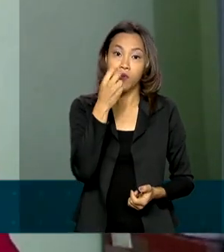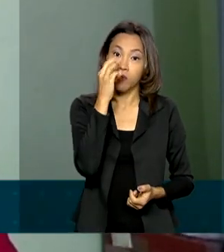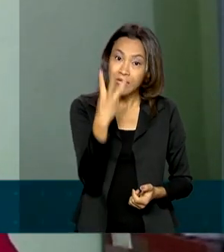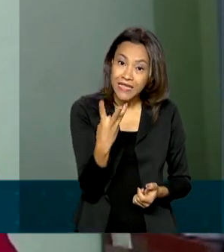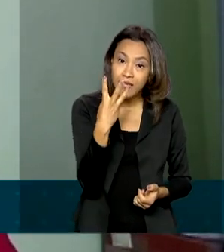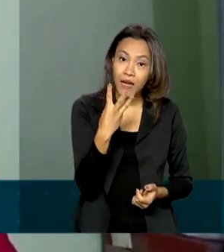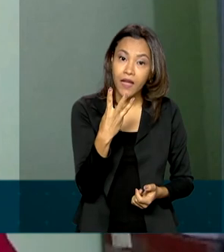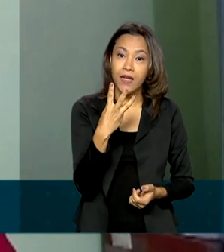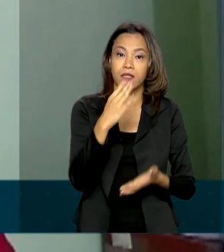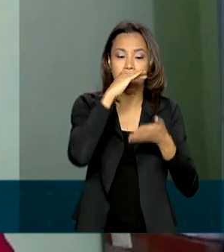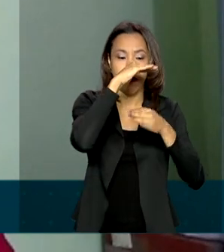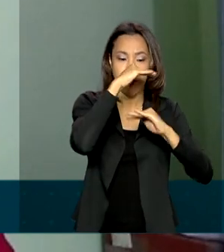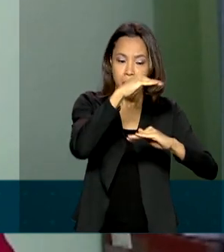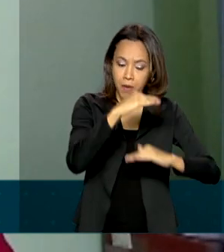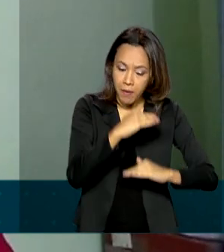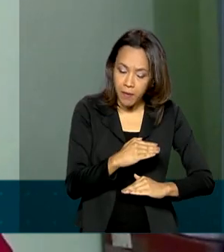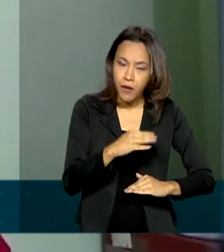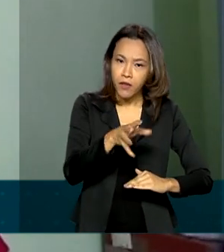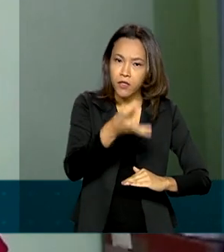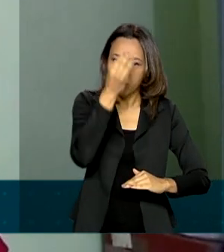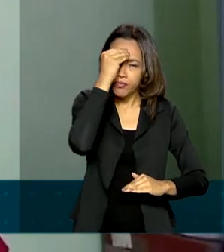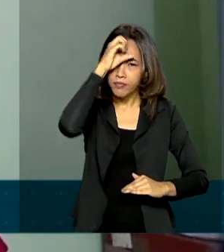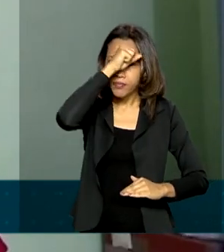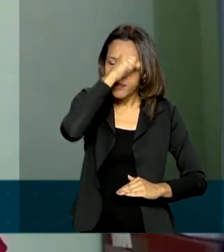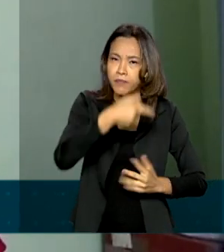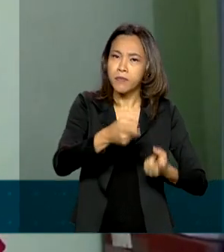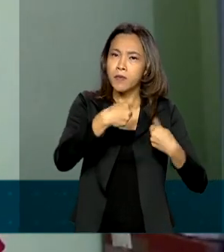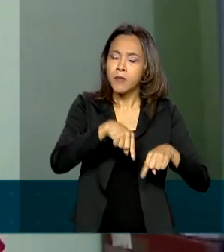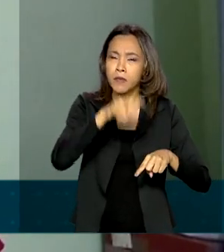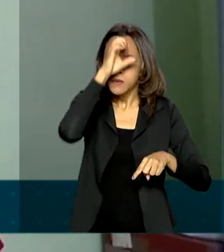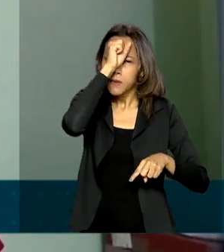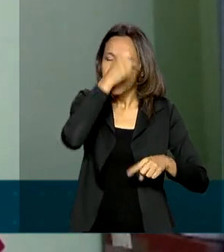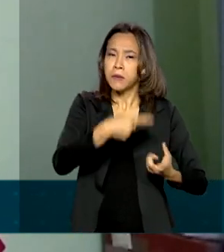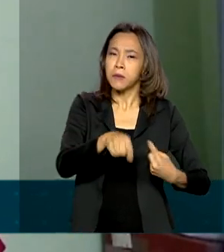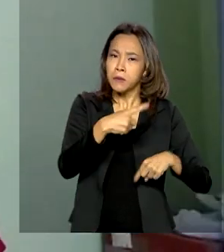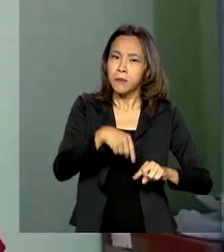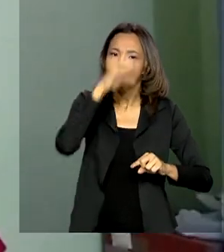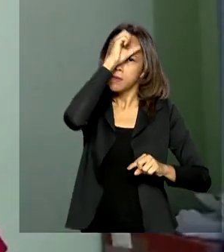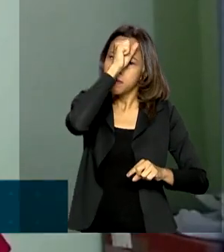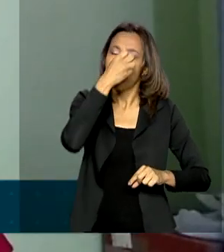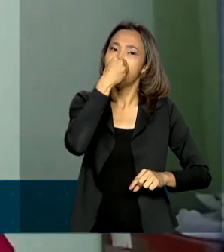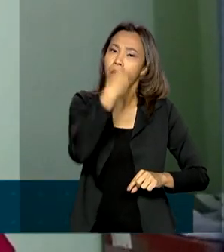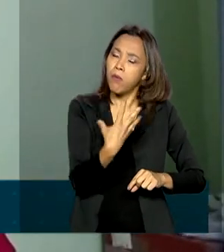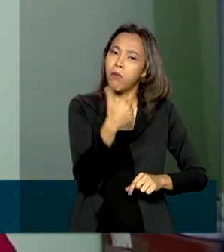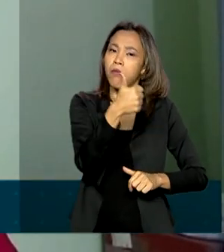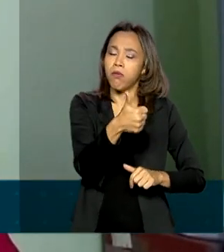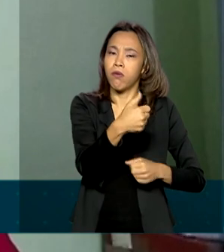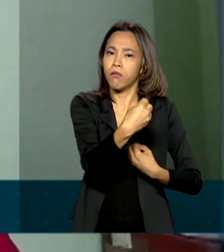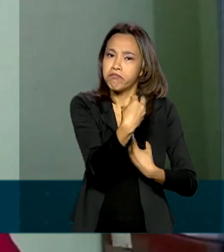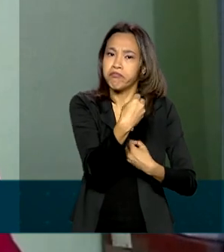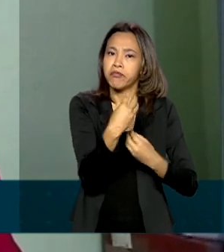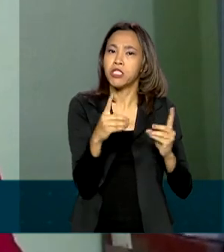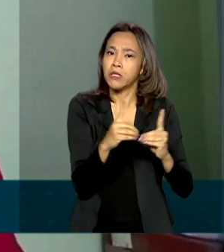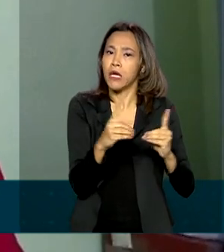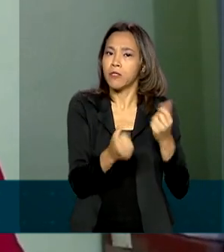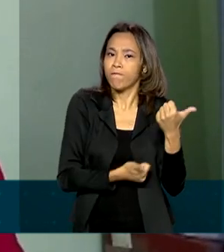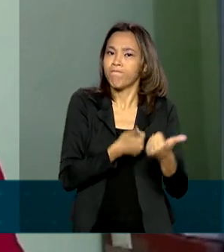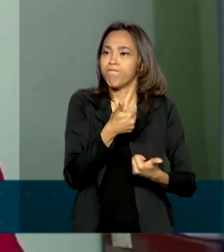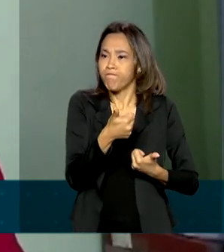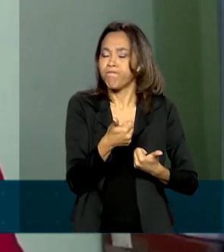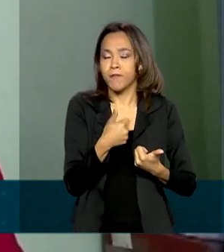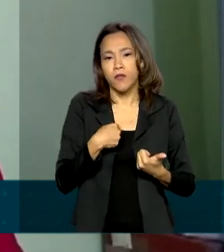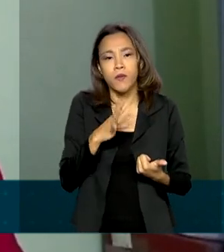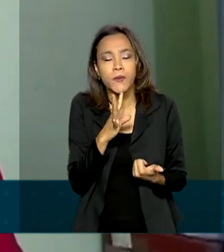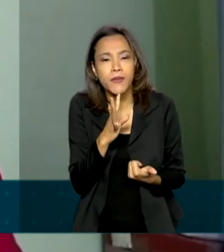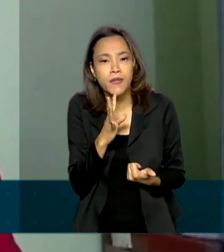bastante empolgantes de se estudar, o material é bem didático e eu fiquei conhecendo